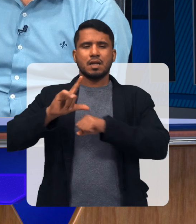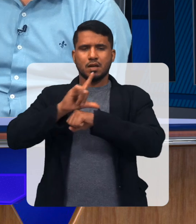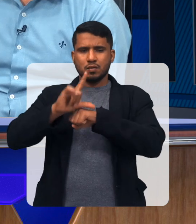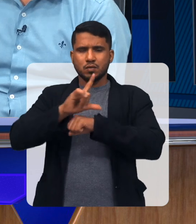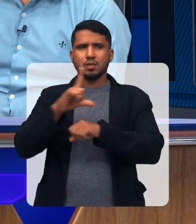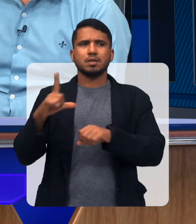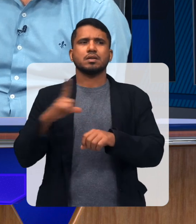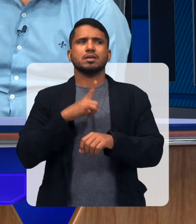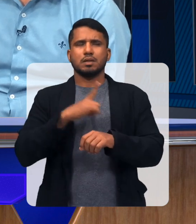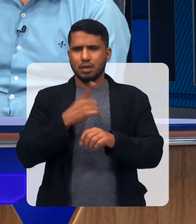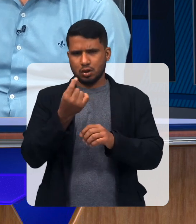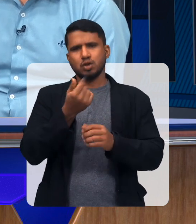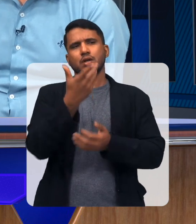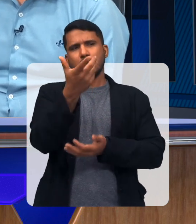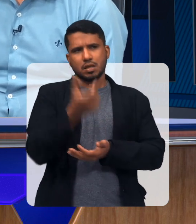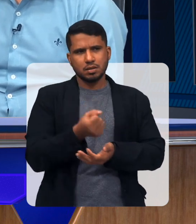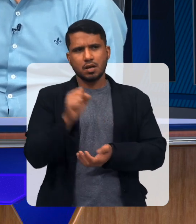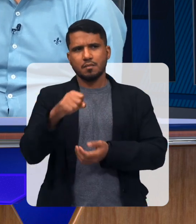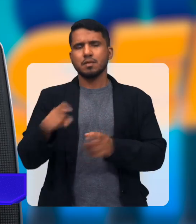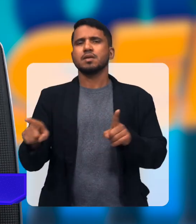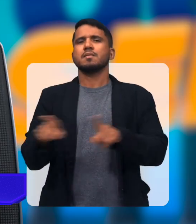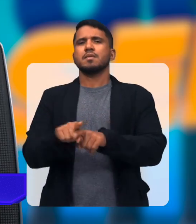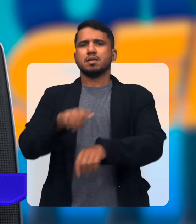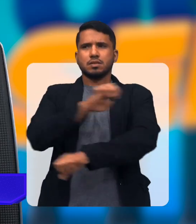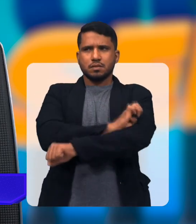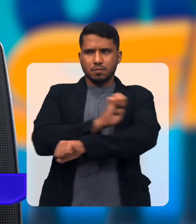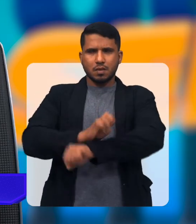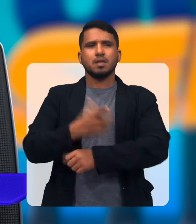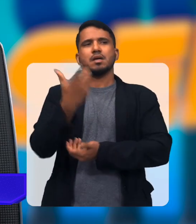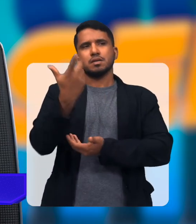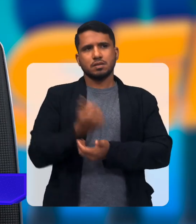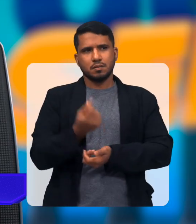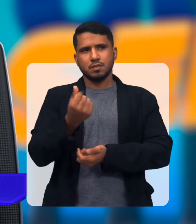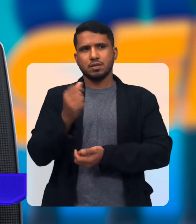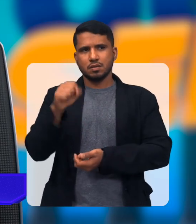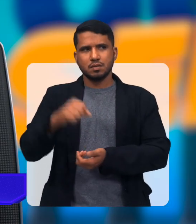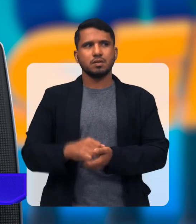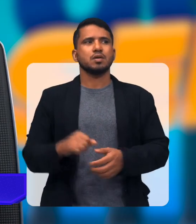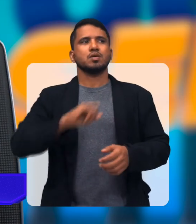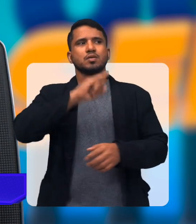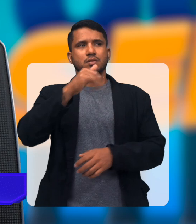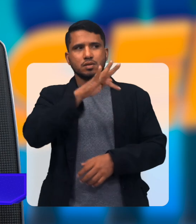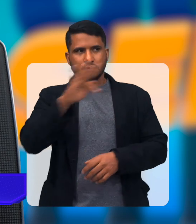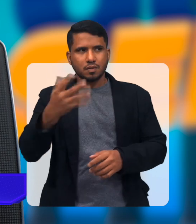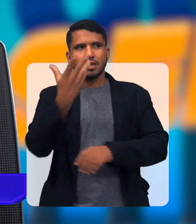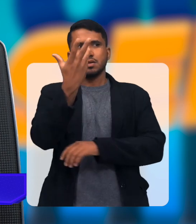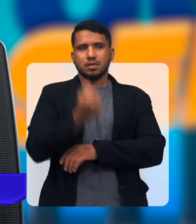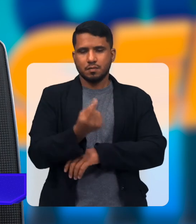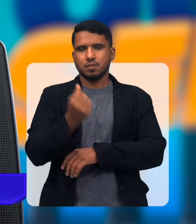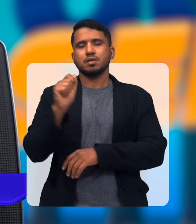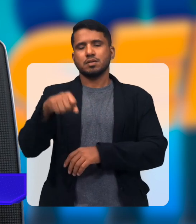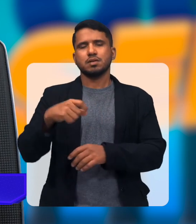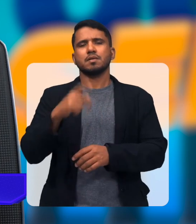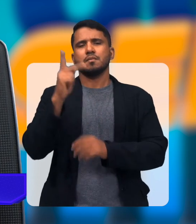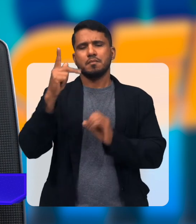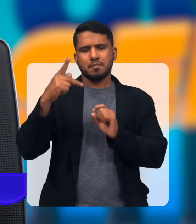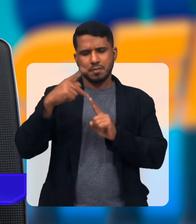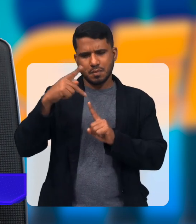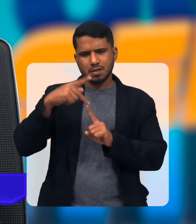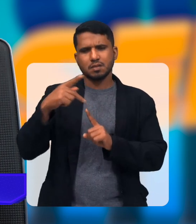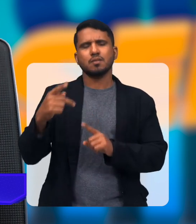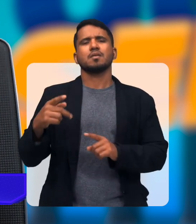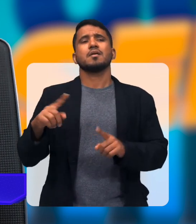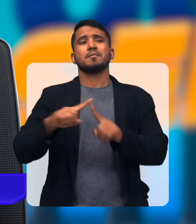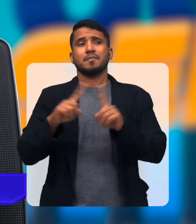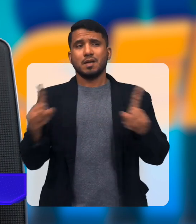algumas Luiz Corrêa, ela recebe um repasse Luiz Corrêa, Esperantina, José de Freitas,